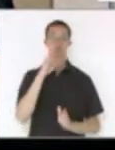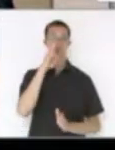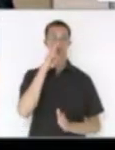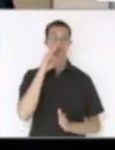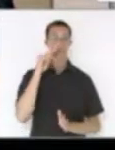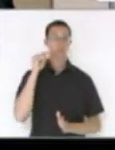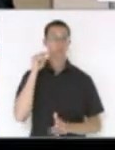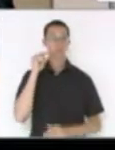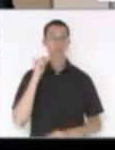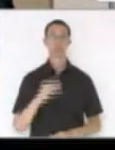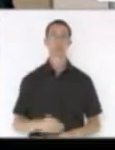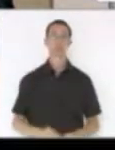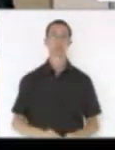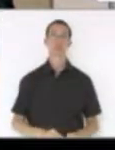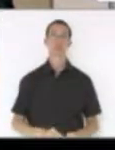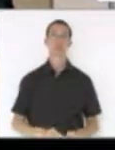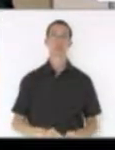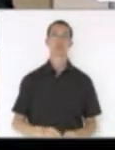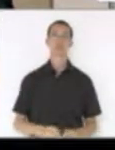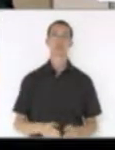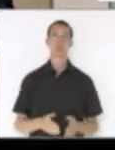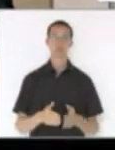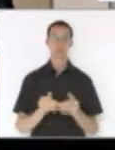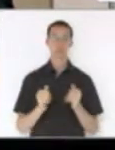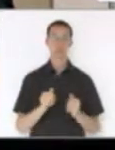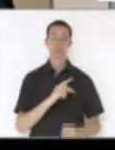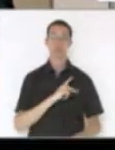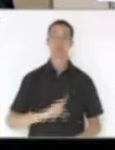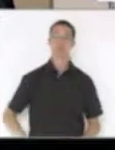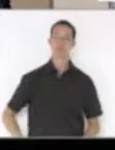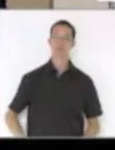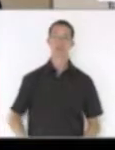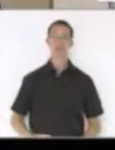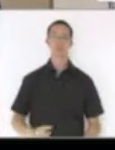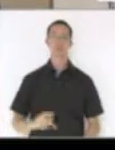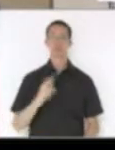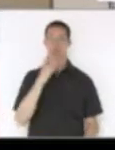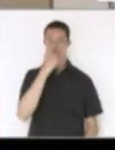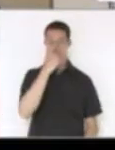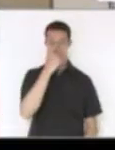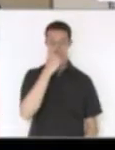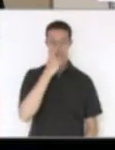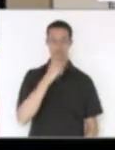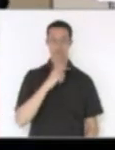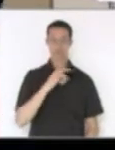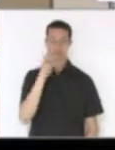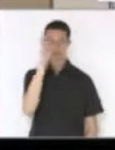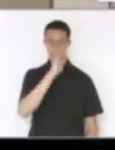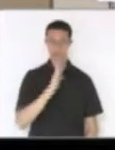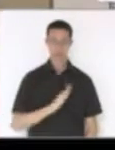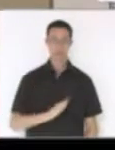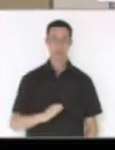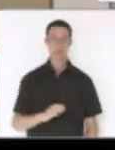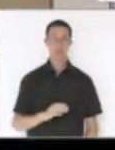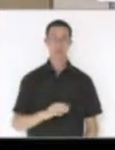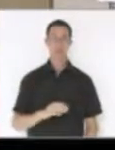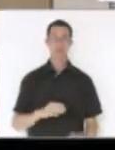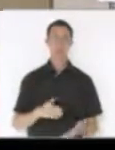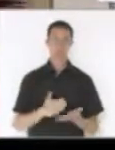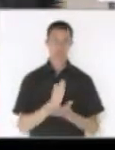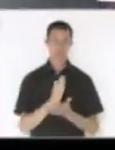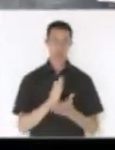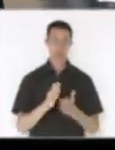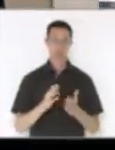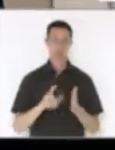apelando ao Presidente da República que envia esforços para urgente regulamentação da Lei Federal 12